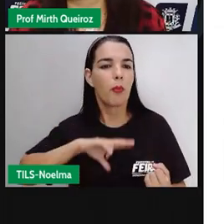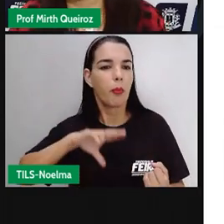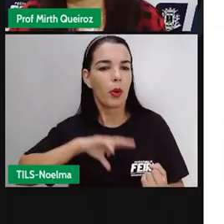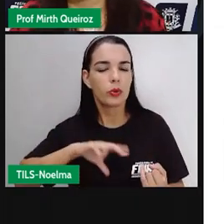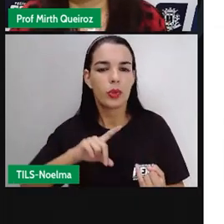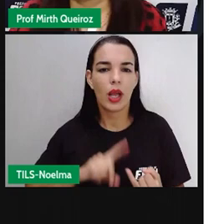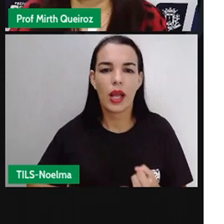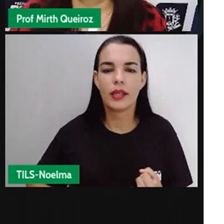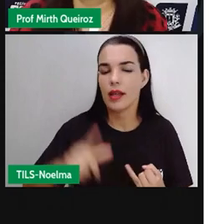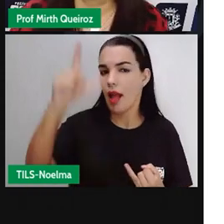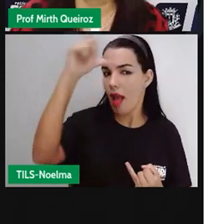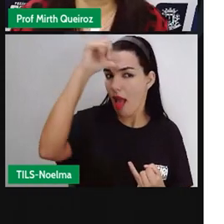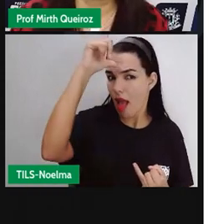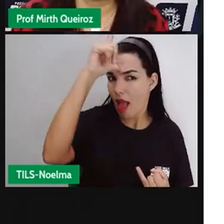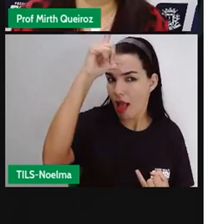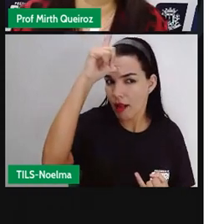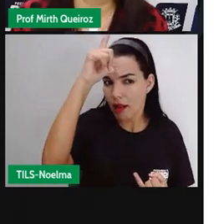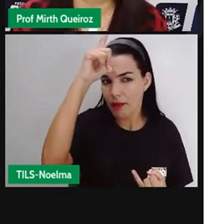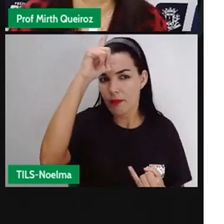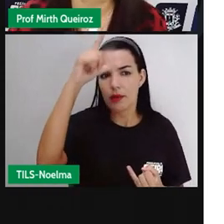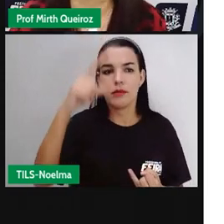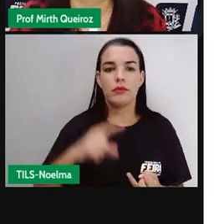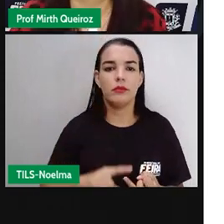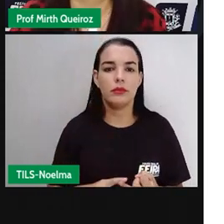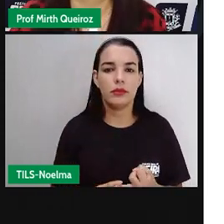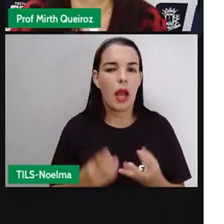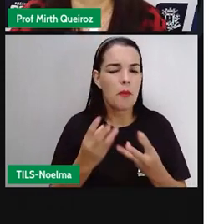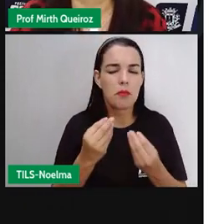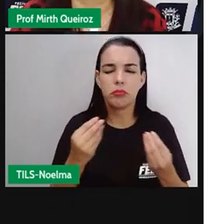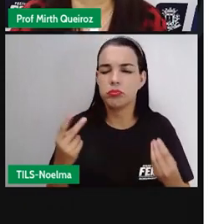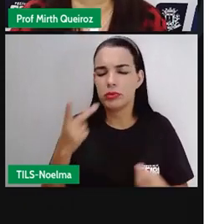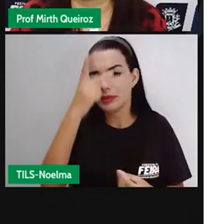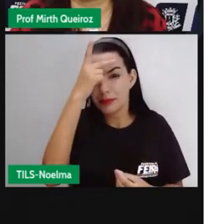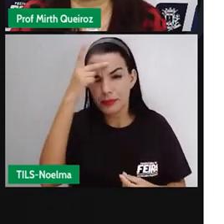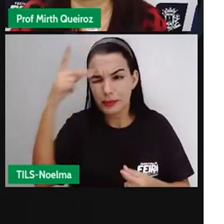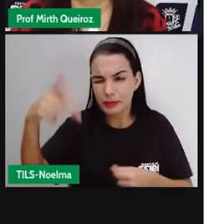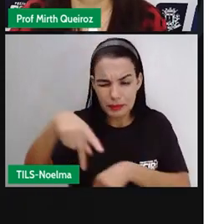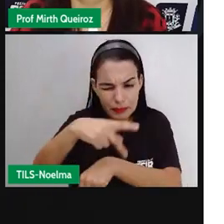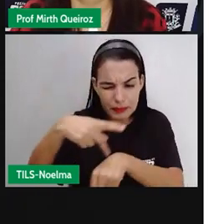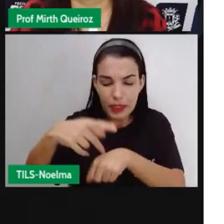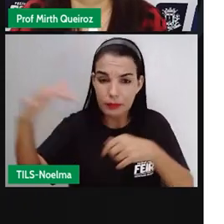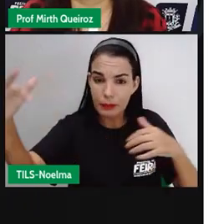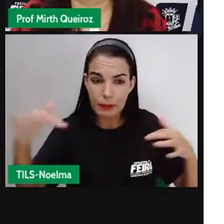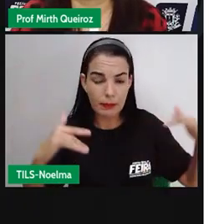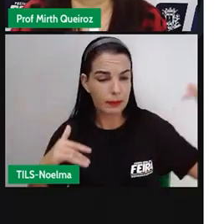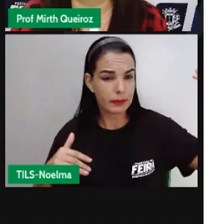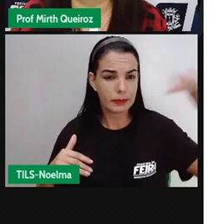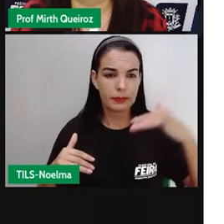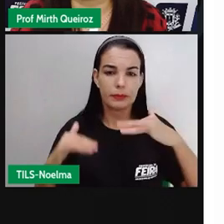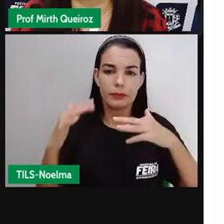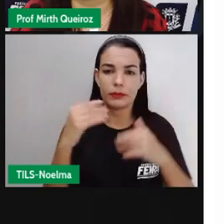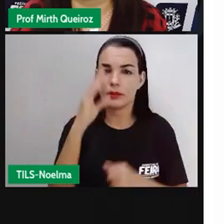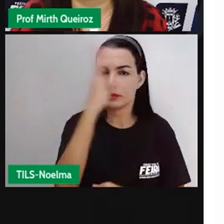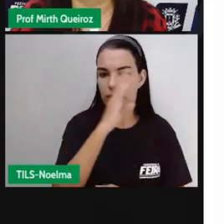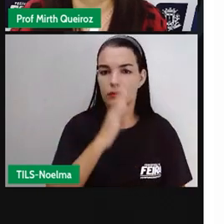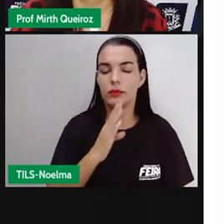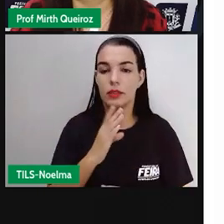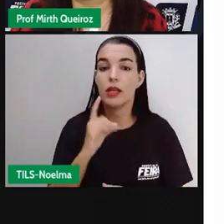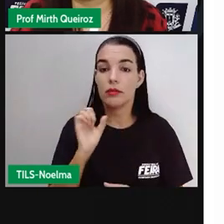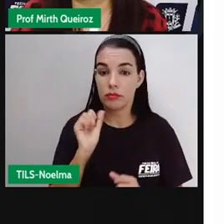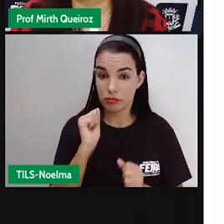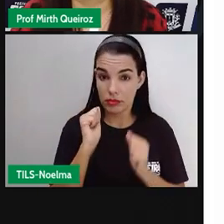alemães, e dentre vários outros povos vinhos aí da Europa, que acordaram em trabalhar